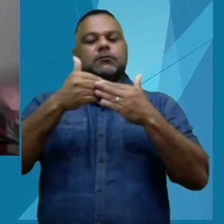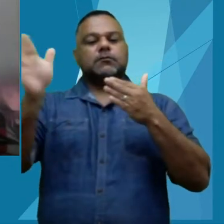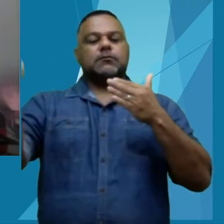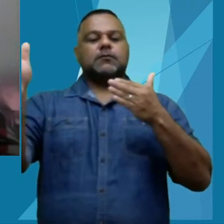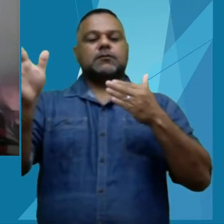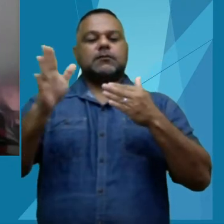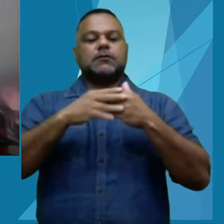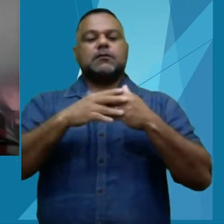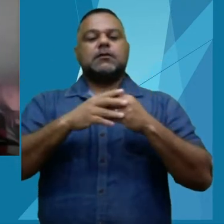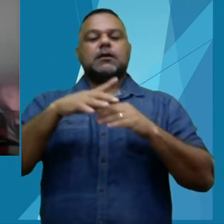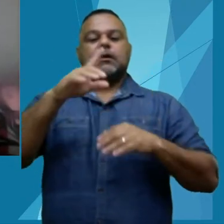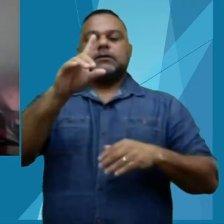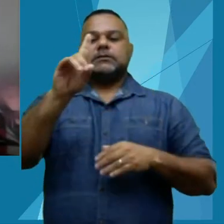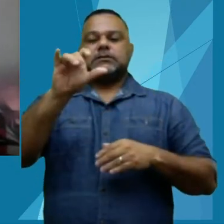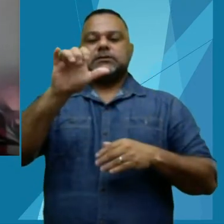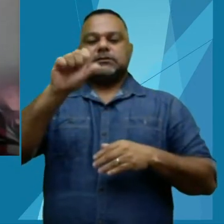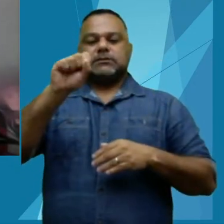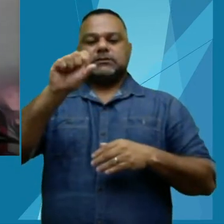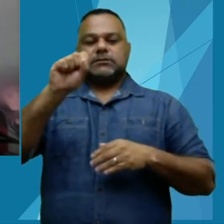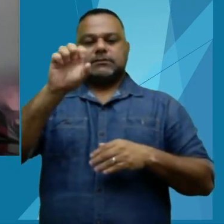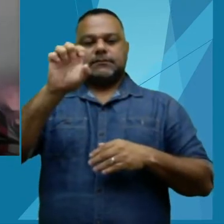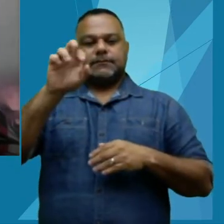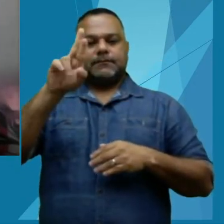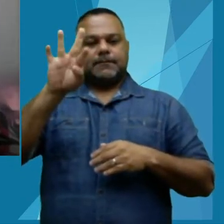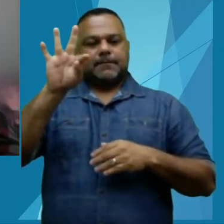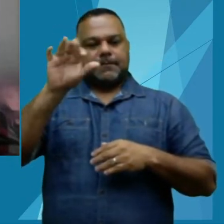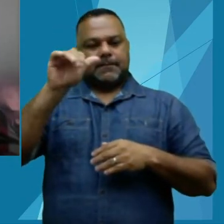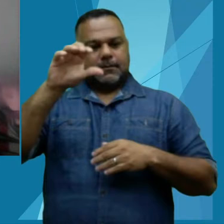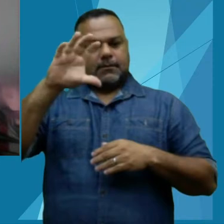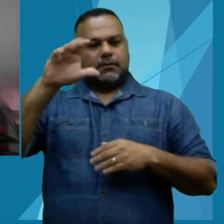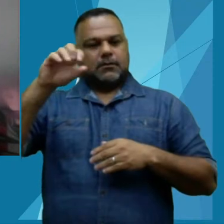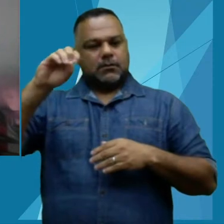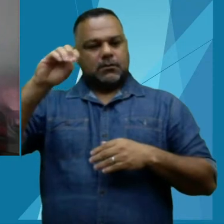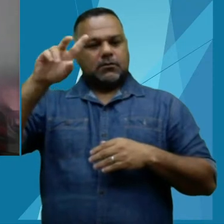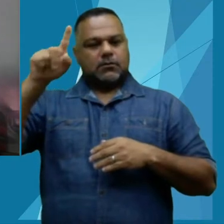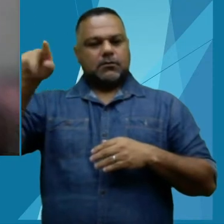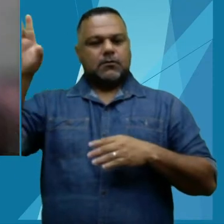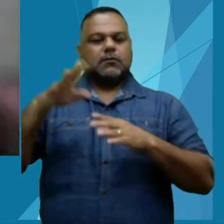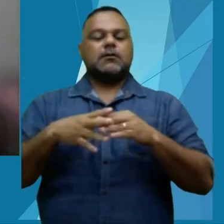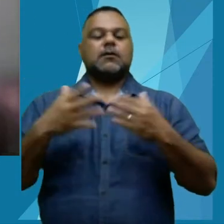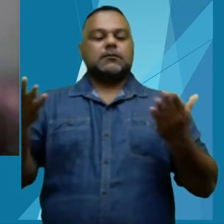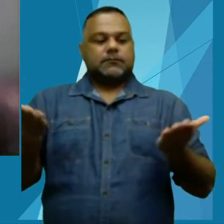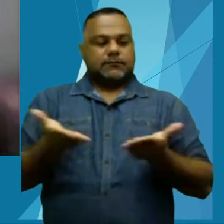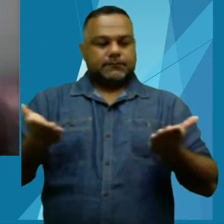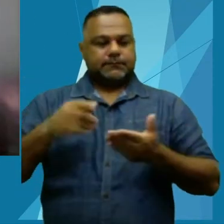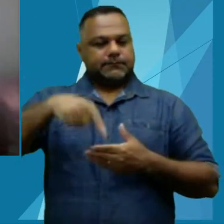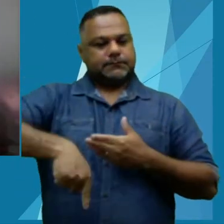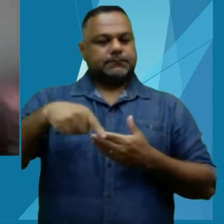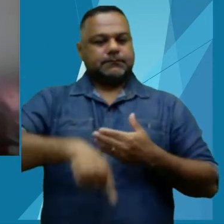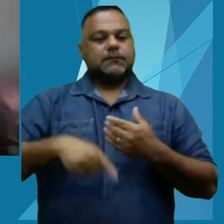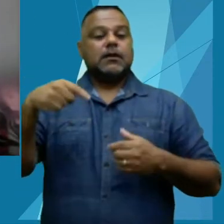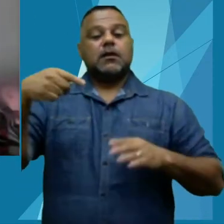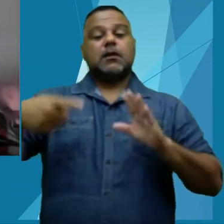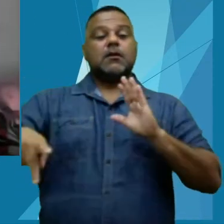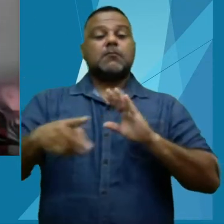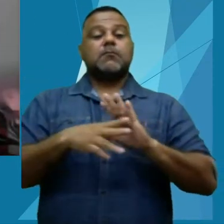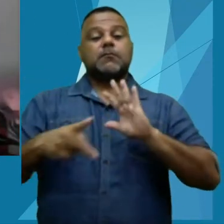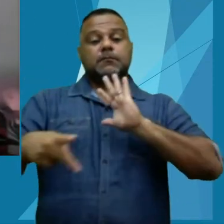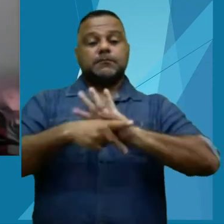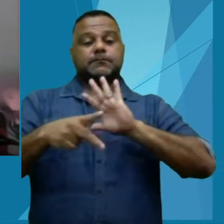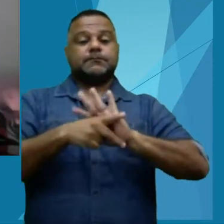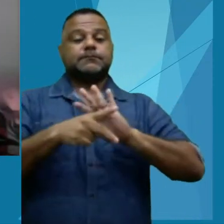série dissertações e teses. Nesse ano, privilegiamos autores independentes da comunidade interna,